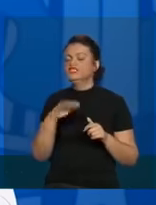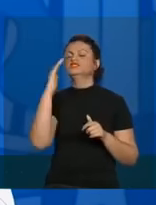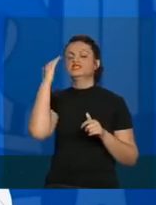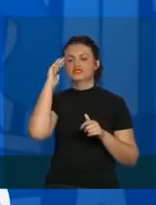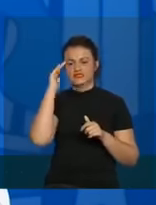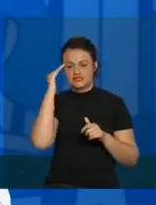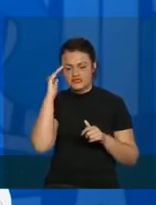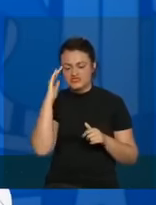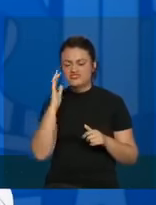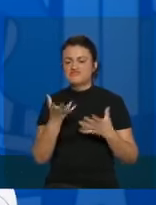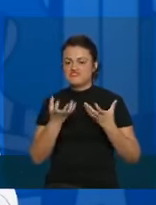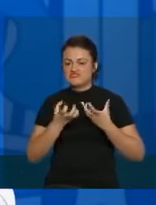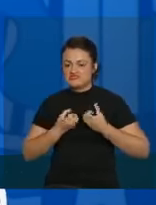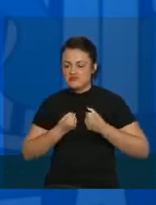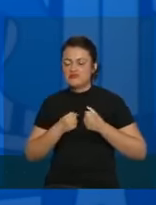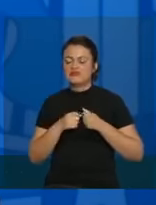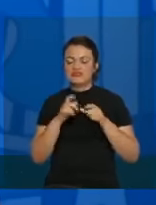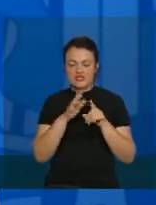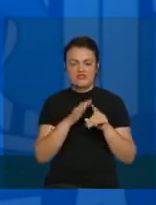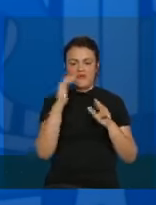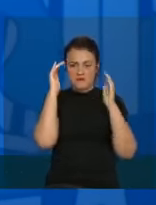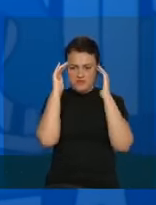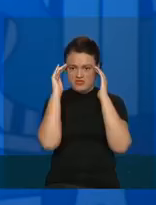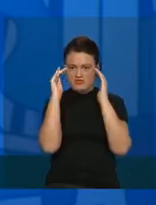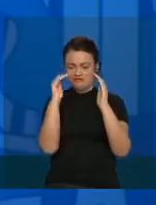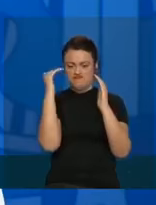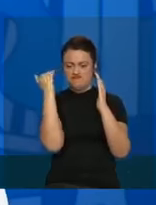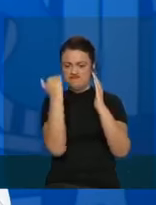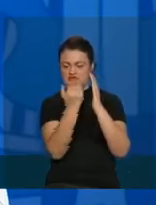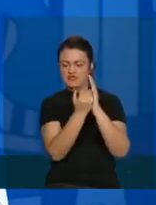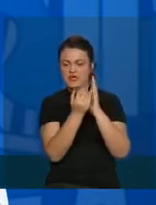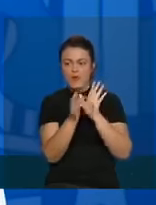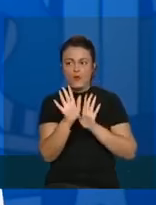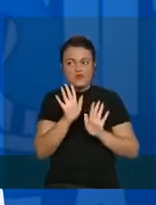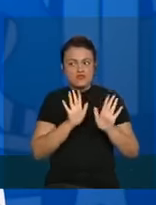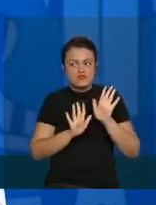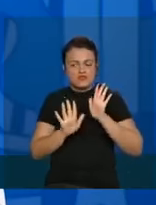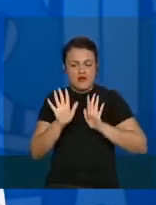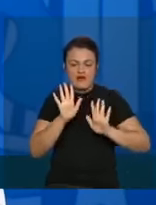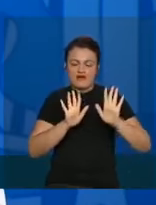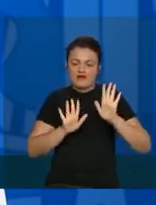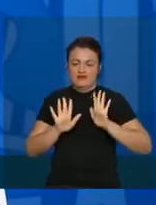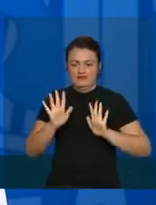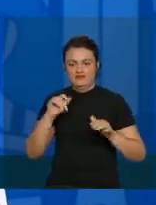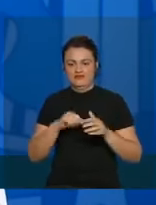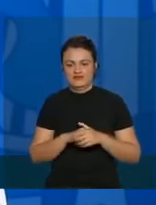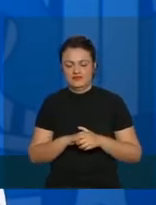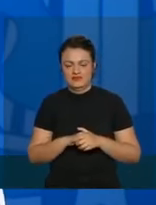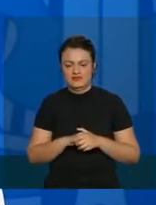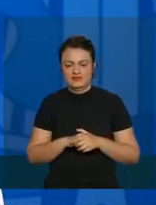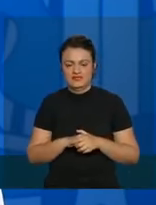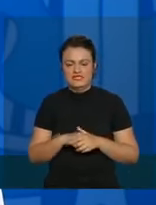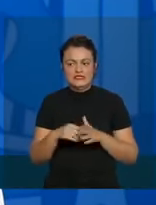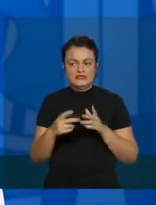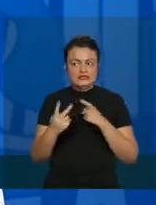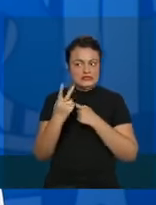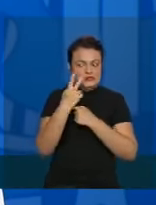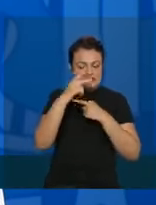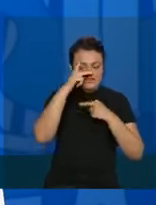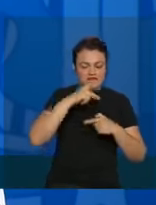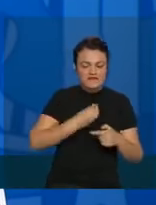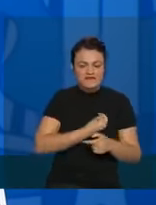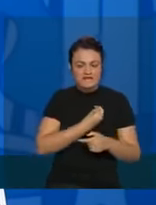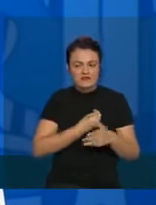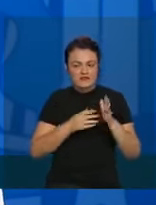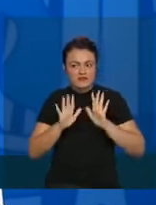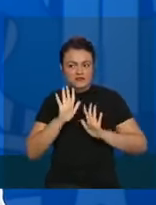dessa informação e ela seguiu o caminho da cautela, o instinto de proteção à vida, que é